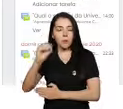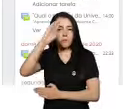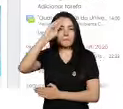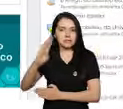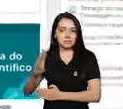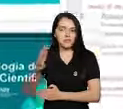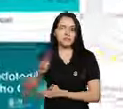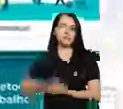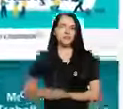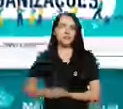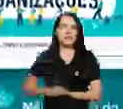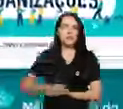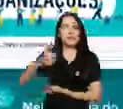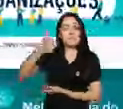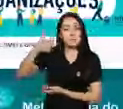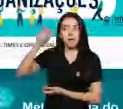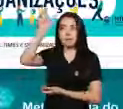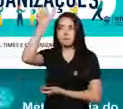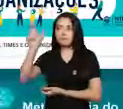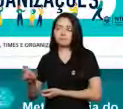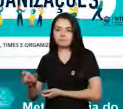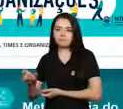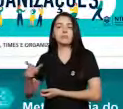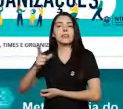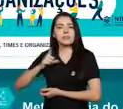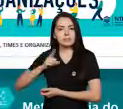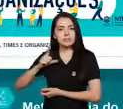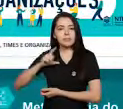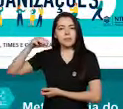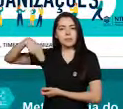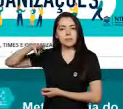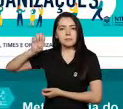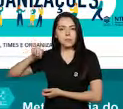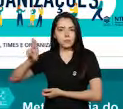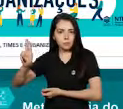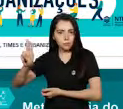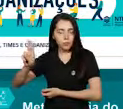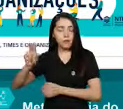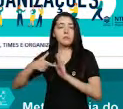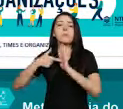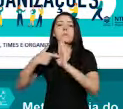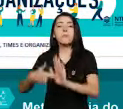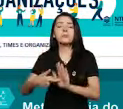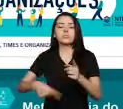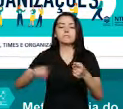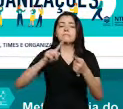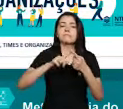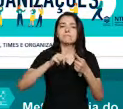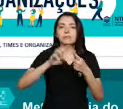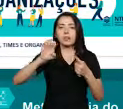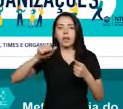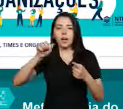O primeiro é o bloco lateral esquerdo, que fornece acesso ao menu, que apresenta os elementos